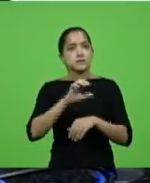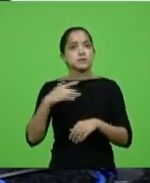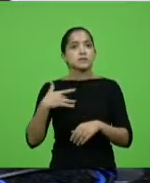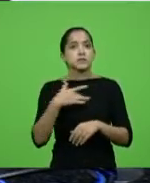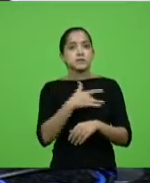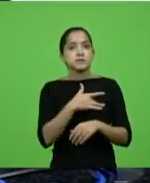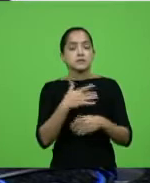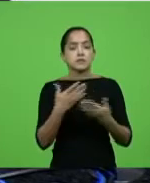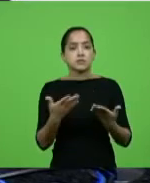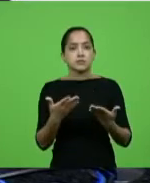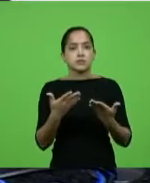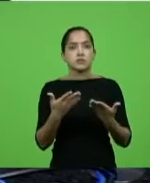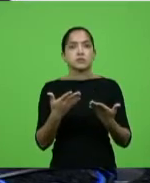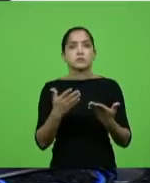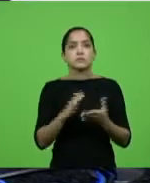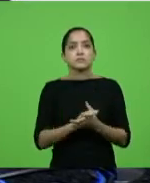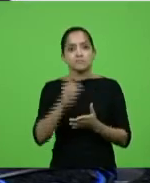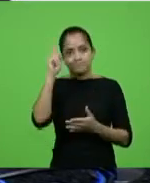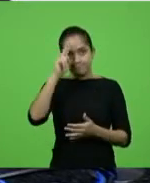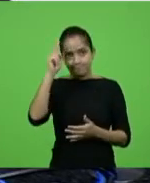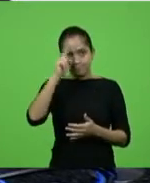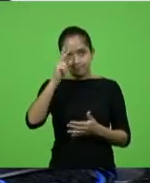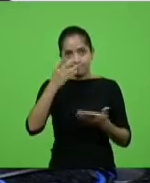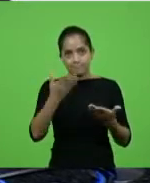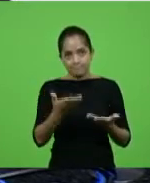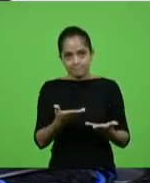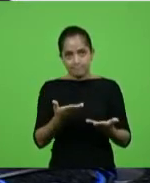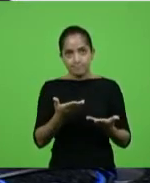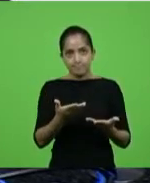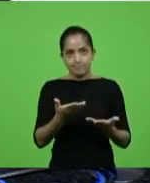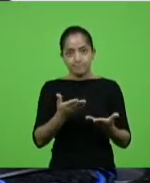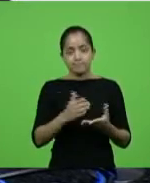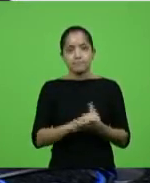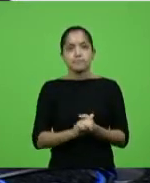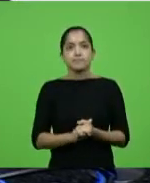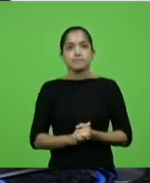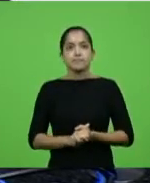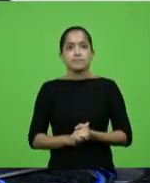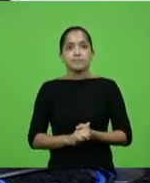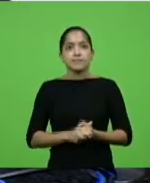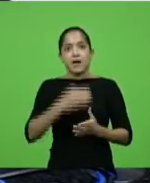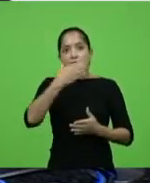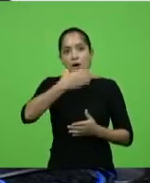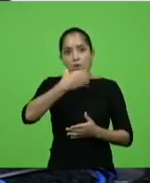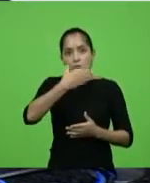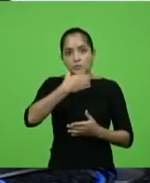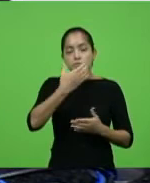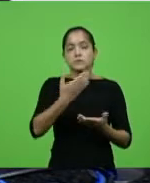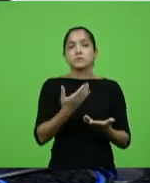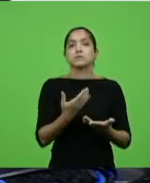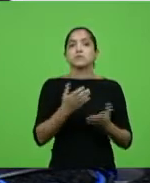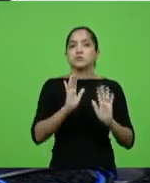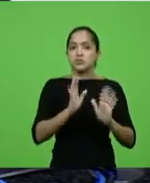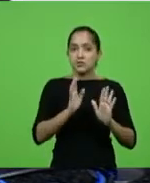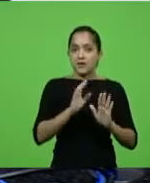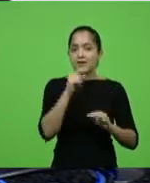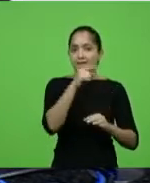Quem não lembra do nosso saudoso deputado Aldo, foi vereador por Ibirama,